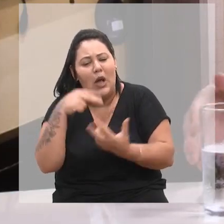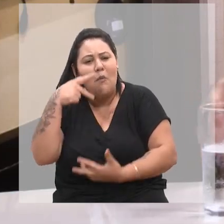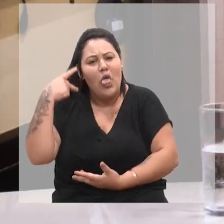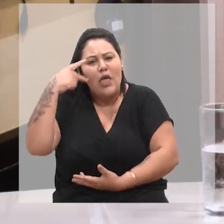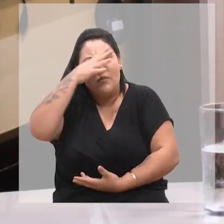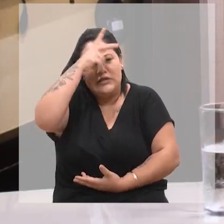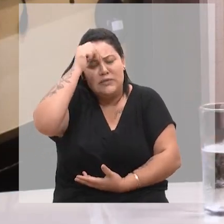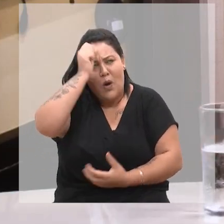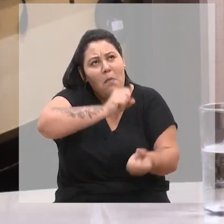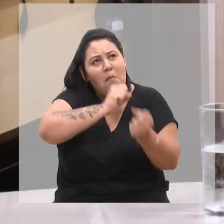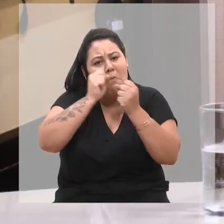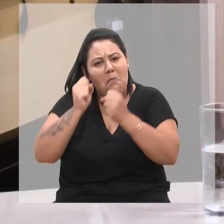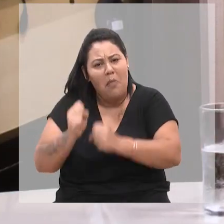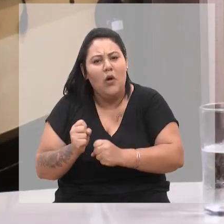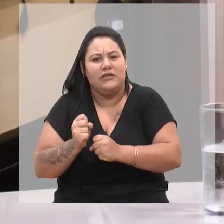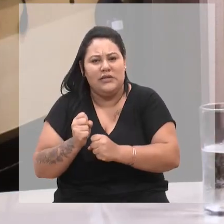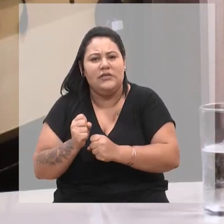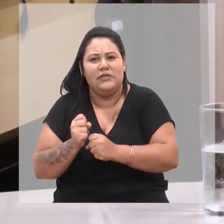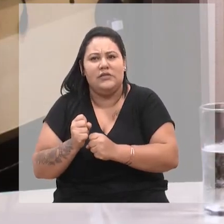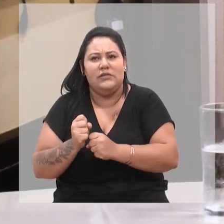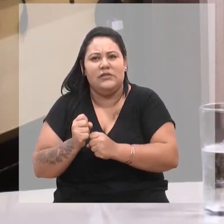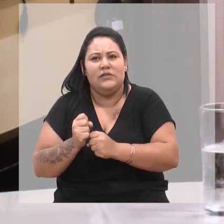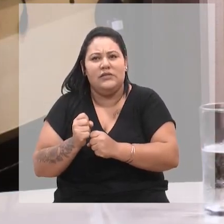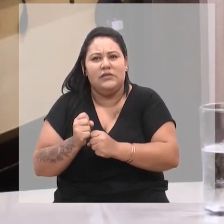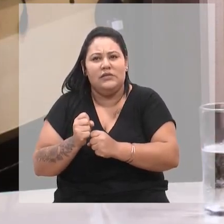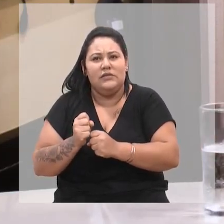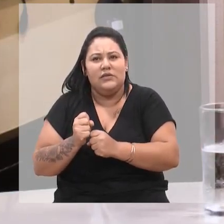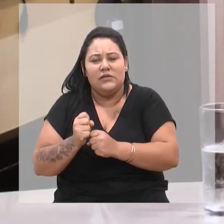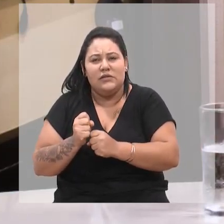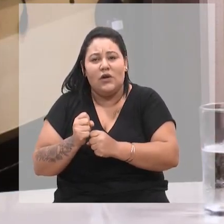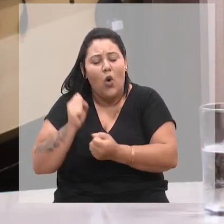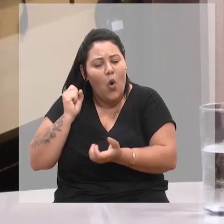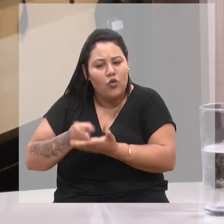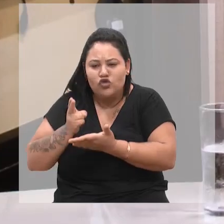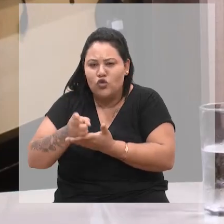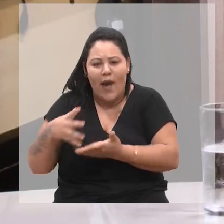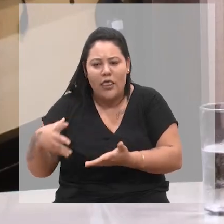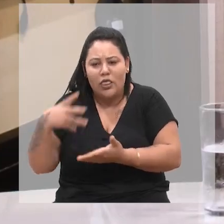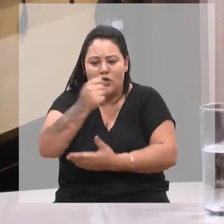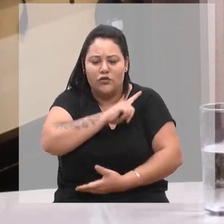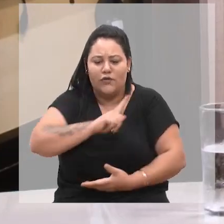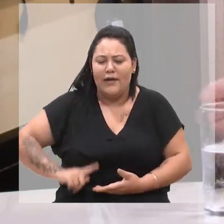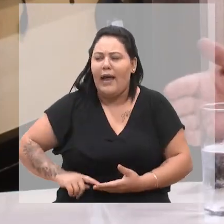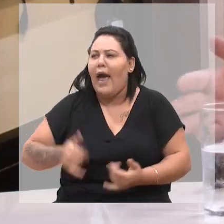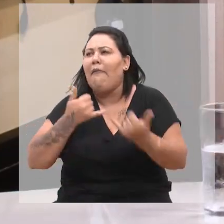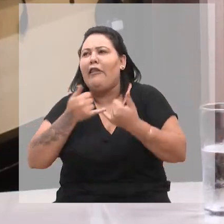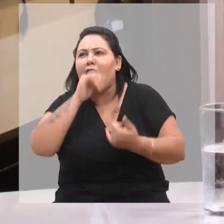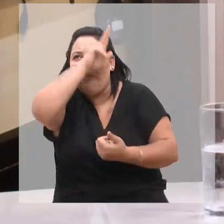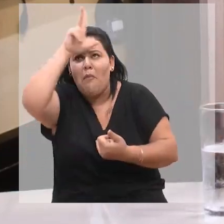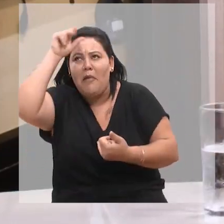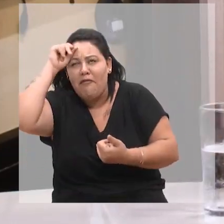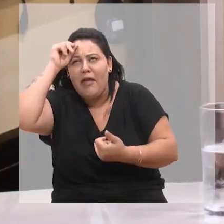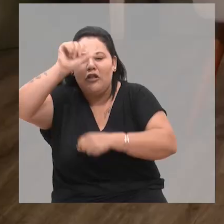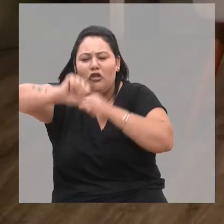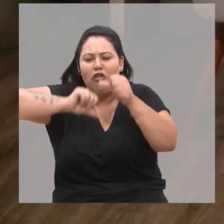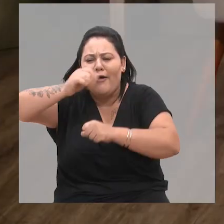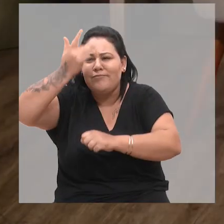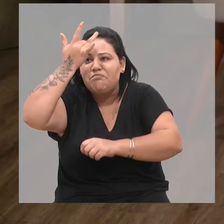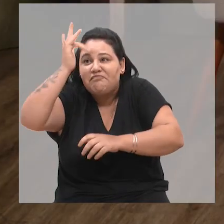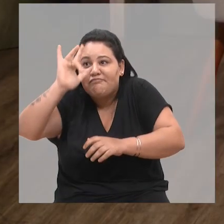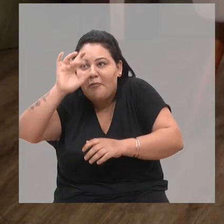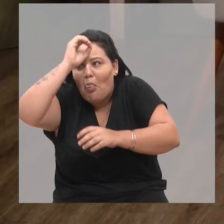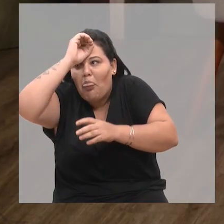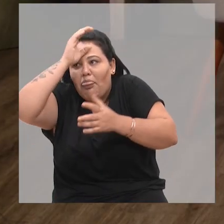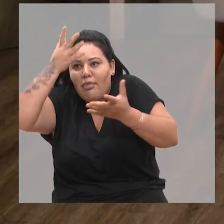uma política municipal que possa prevalecer ao longo dos governos, que não fica, ah, mas trocou o prefeito, não sabemos como vai